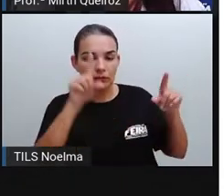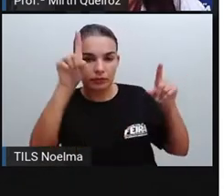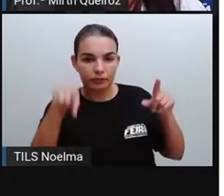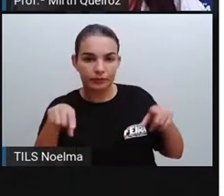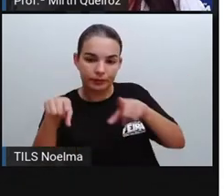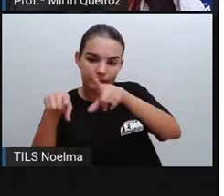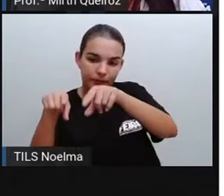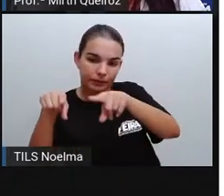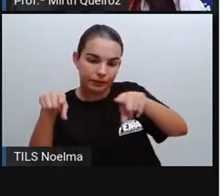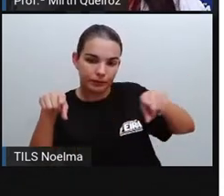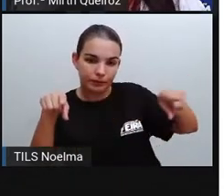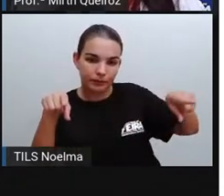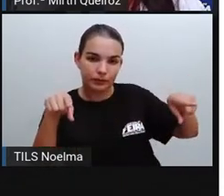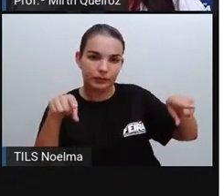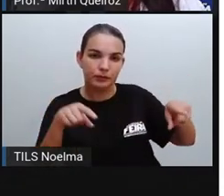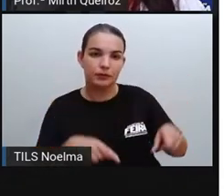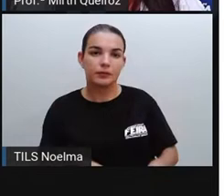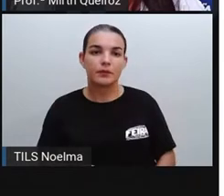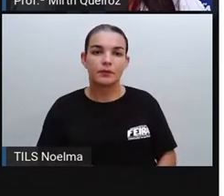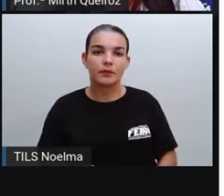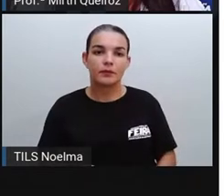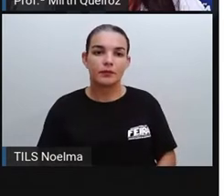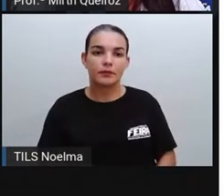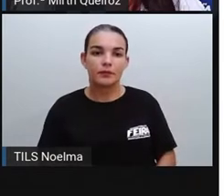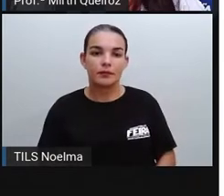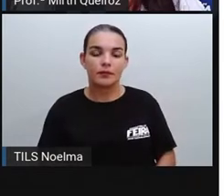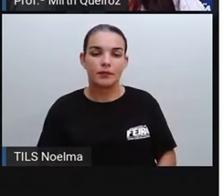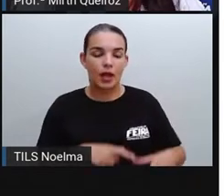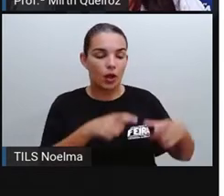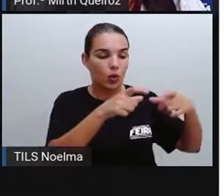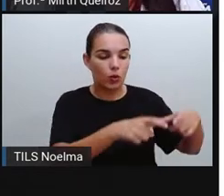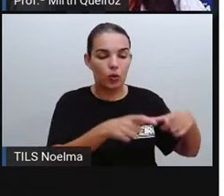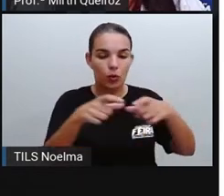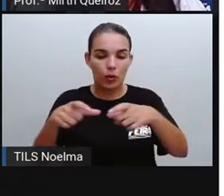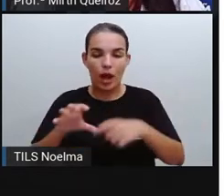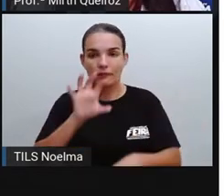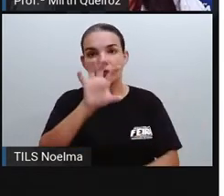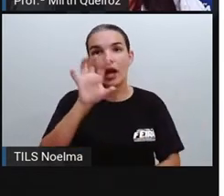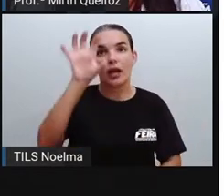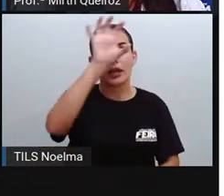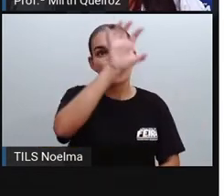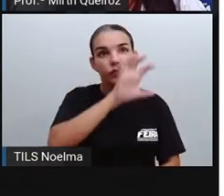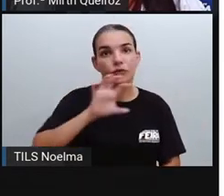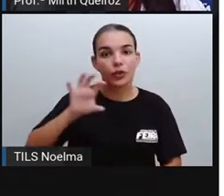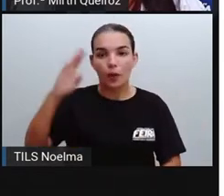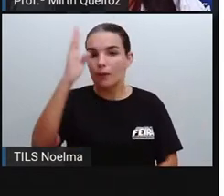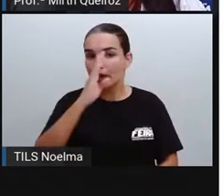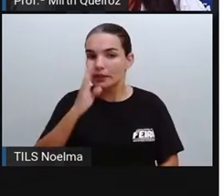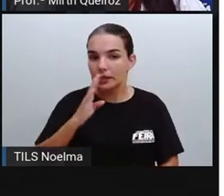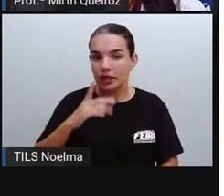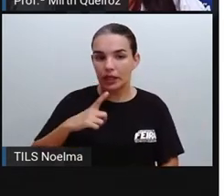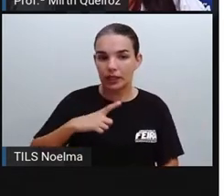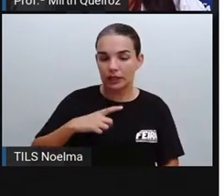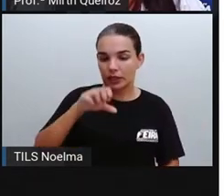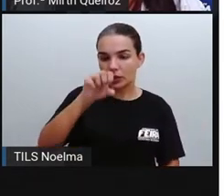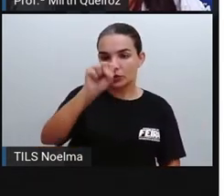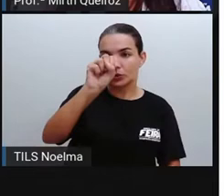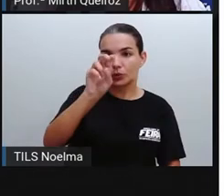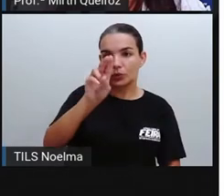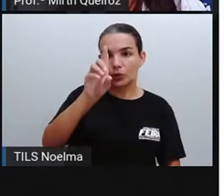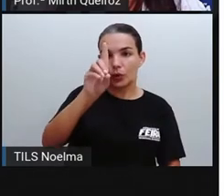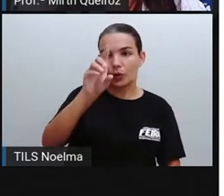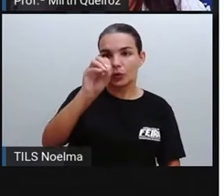gráfico, né? Casos de dengue nas regiões brasileiras. E aí a gente tem a região sudoeste,